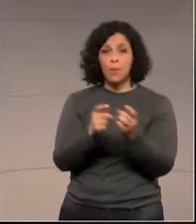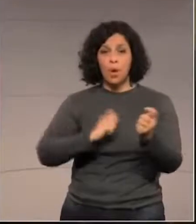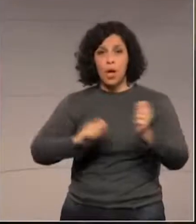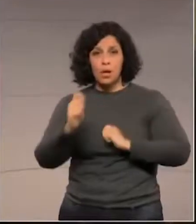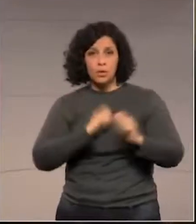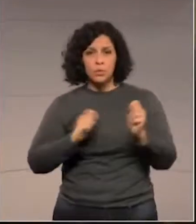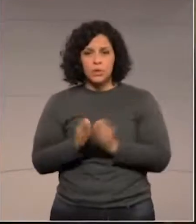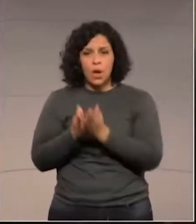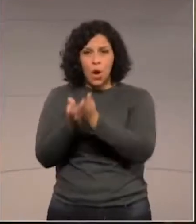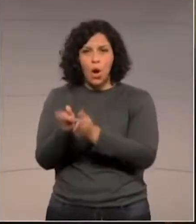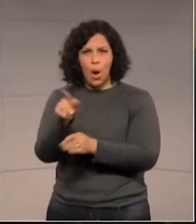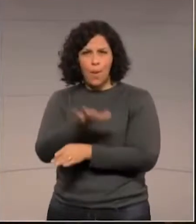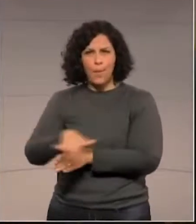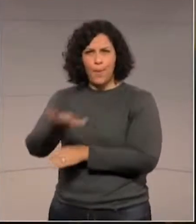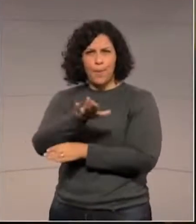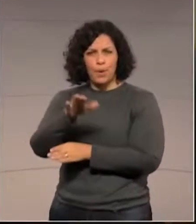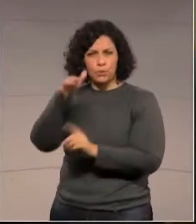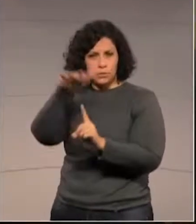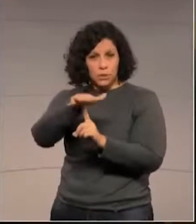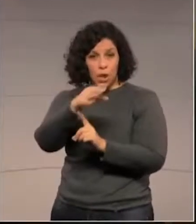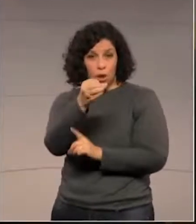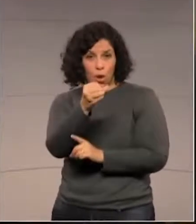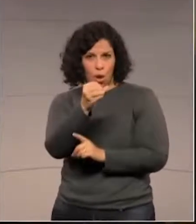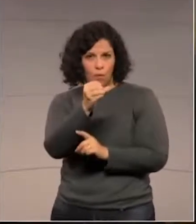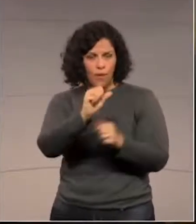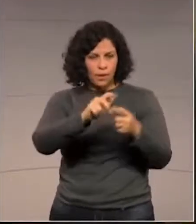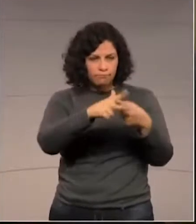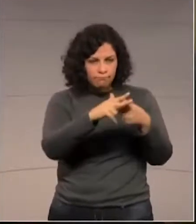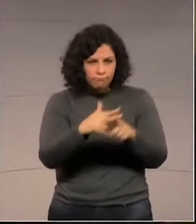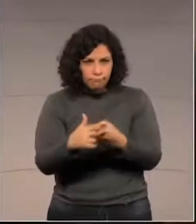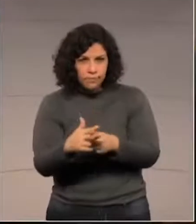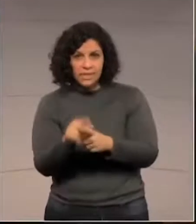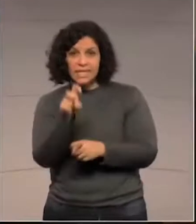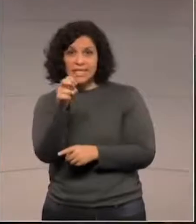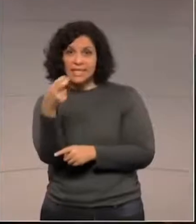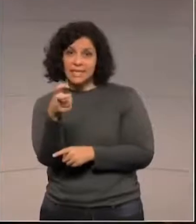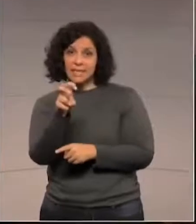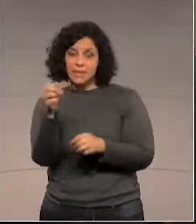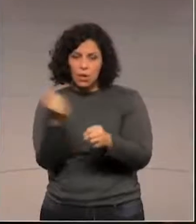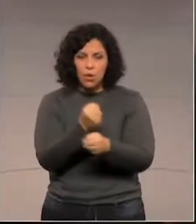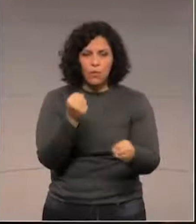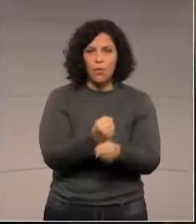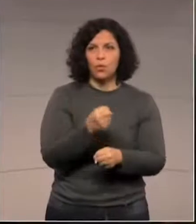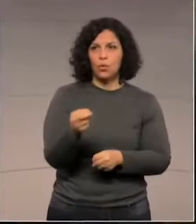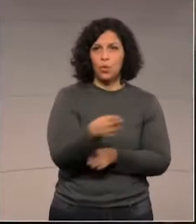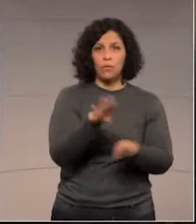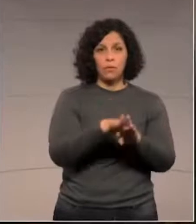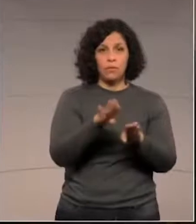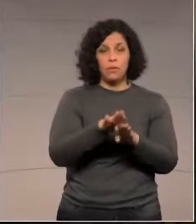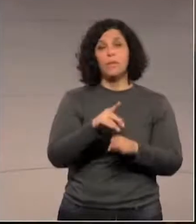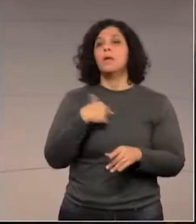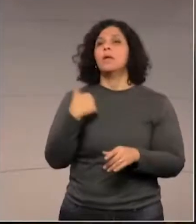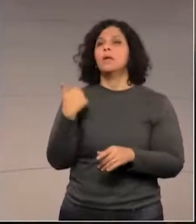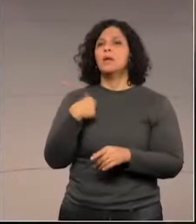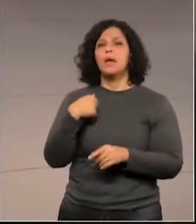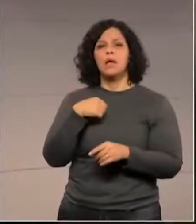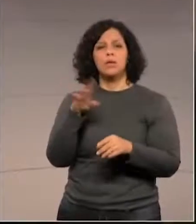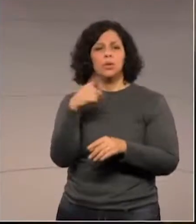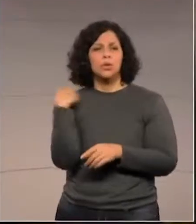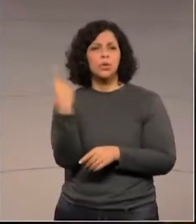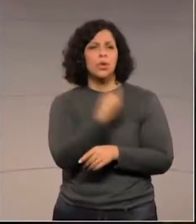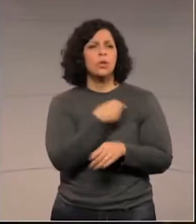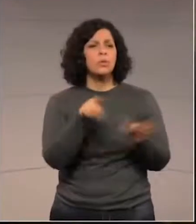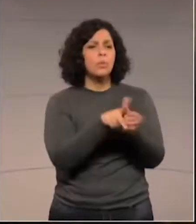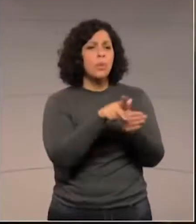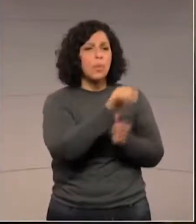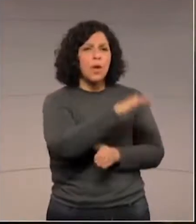Paraná, nove serão reformados, nove trapiches e cinco serão construídos, não só em Brasília e em Encantadas, mas